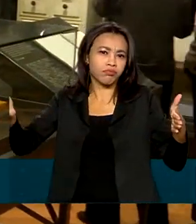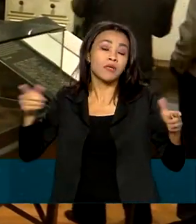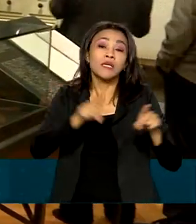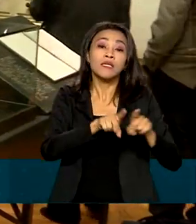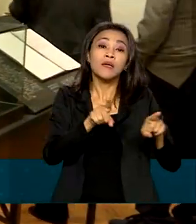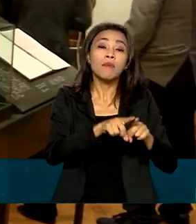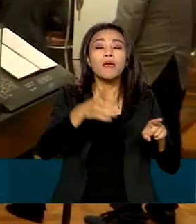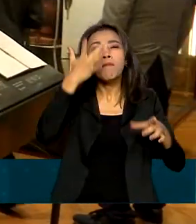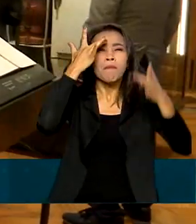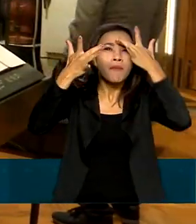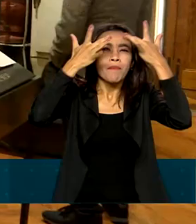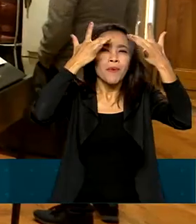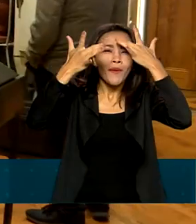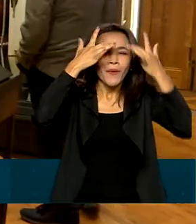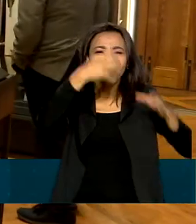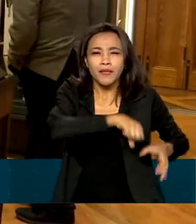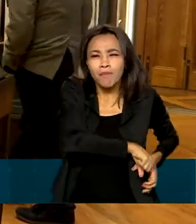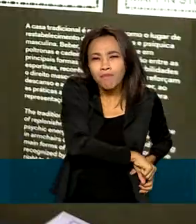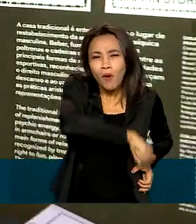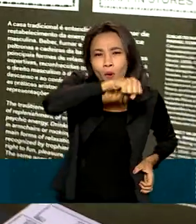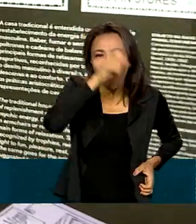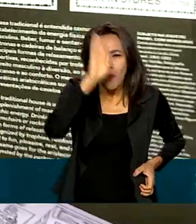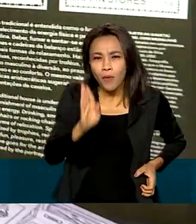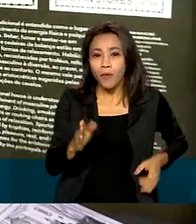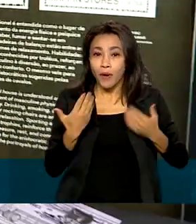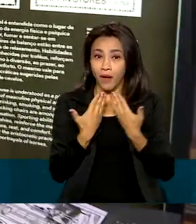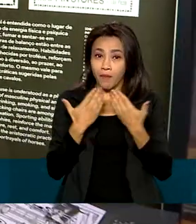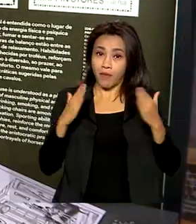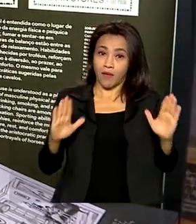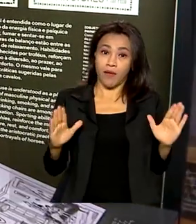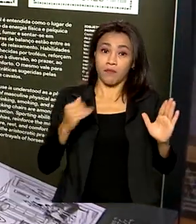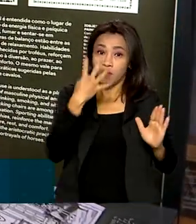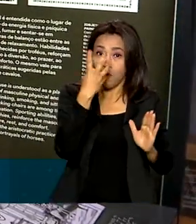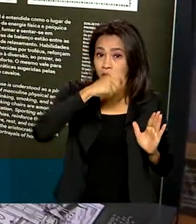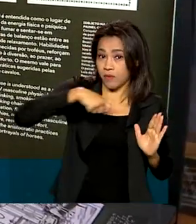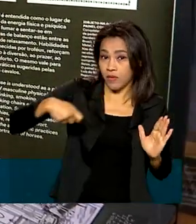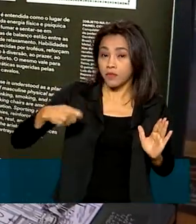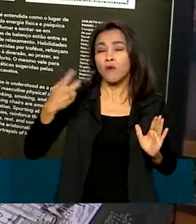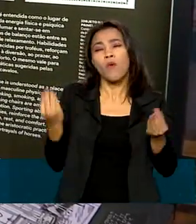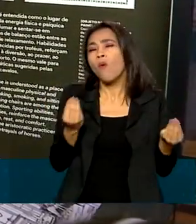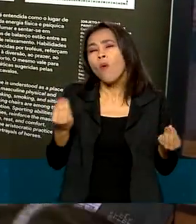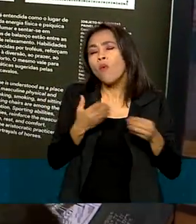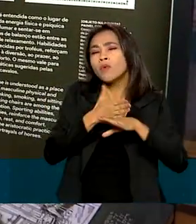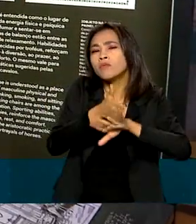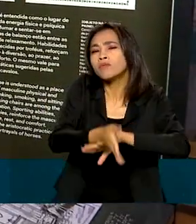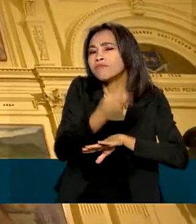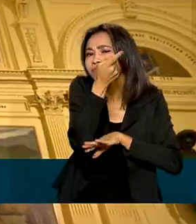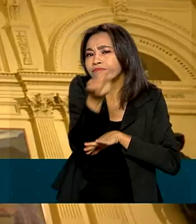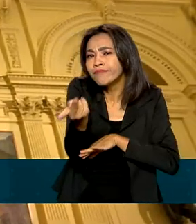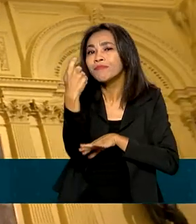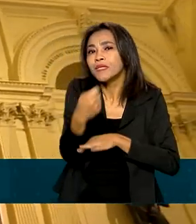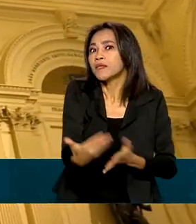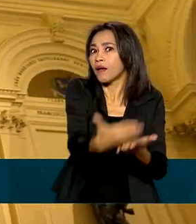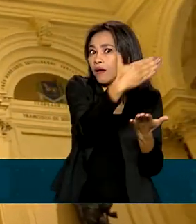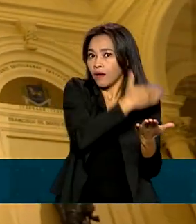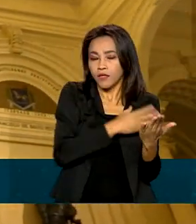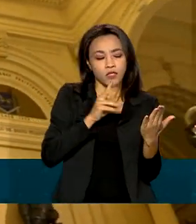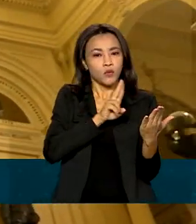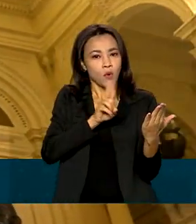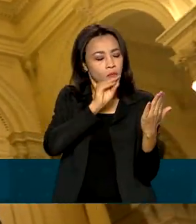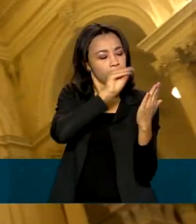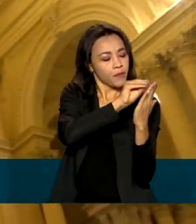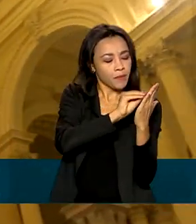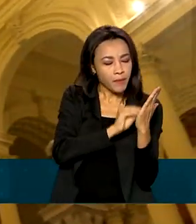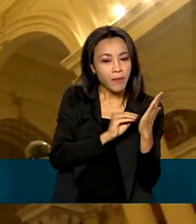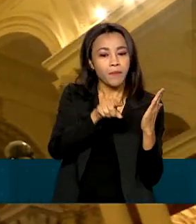Memórias da Independência, aberta por 4 meses. Para visitar o museu, é preciso fazer agendamento. Mais informações no